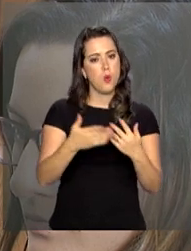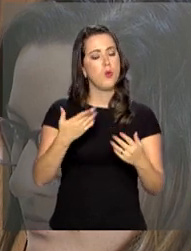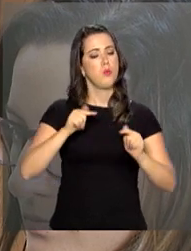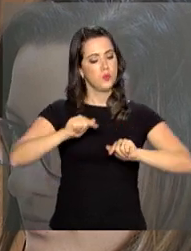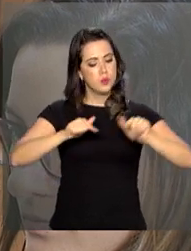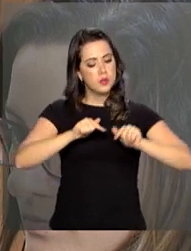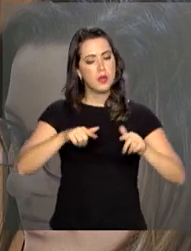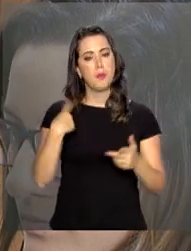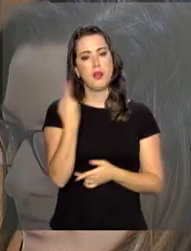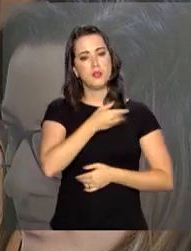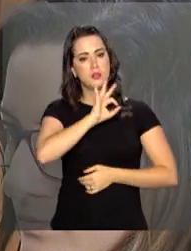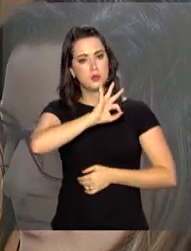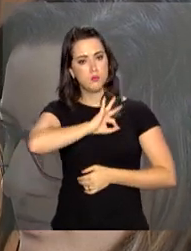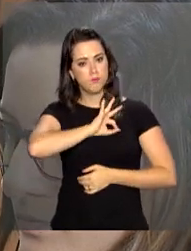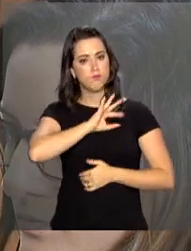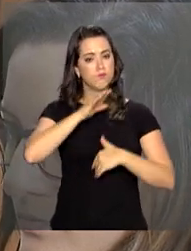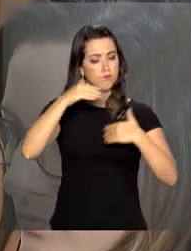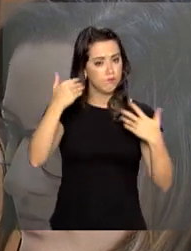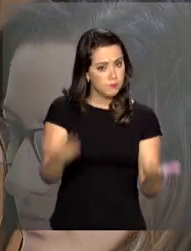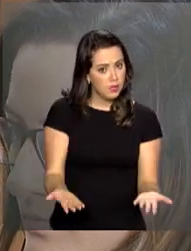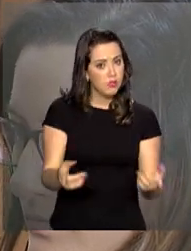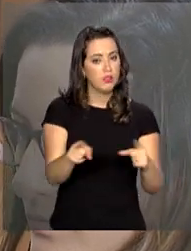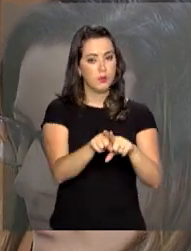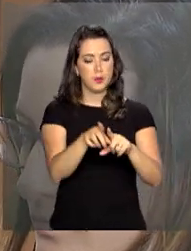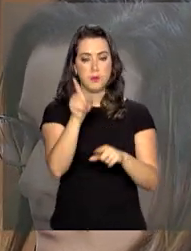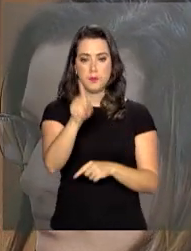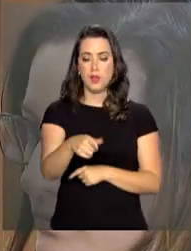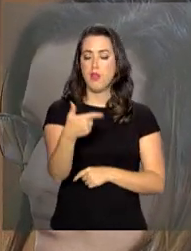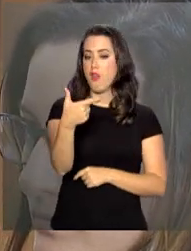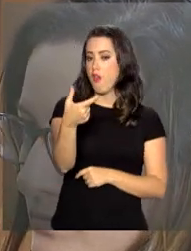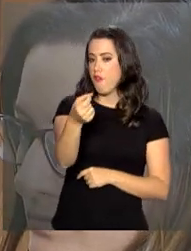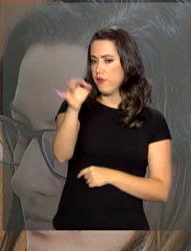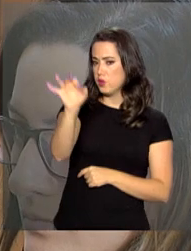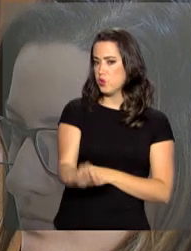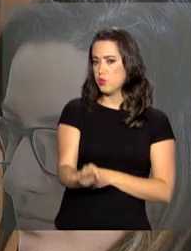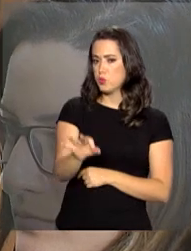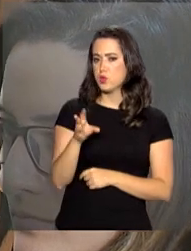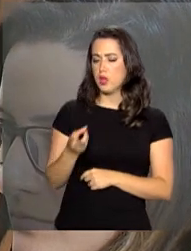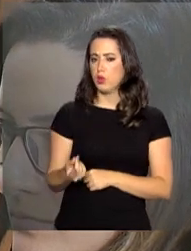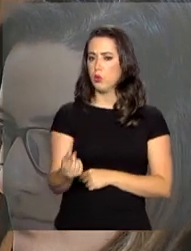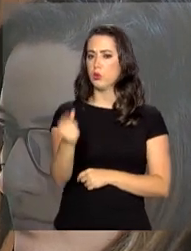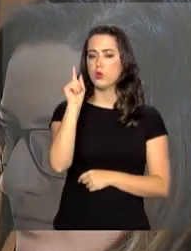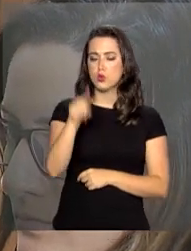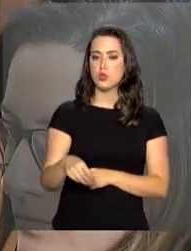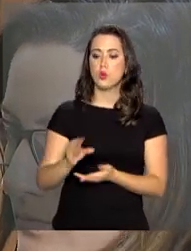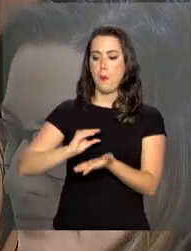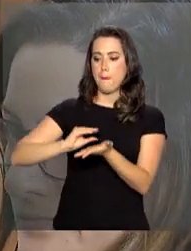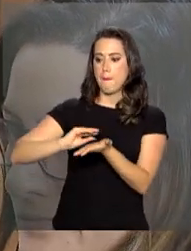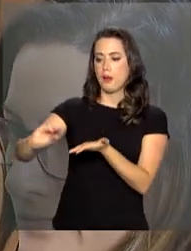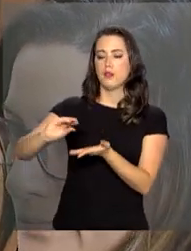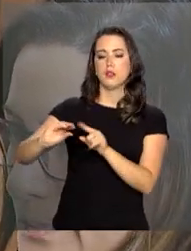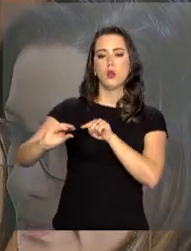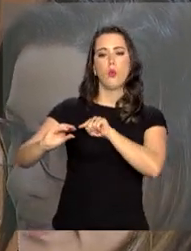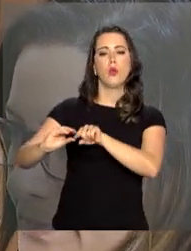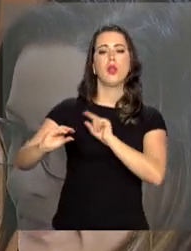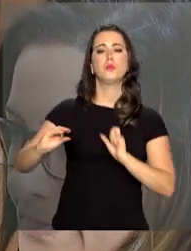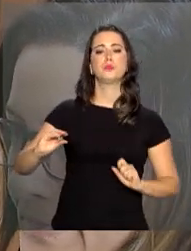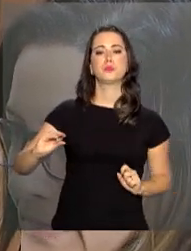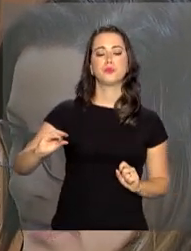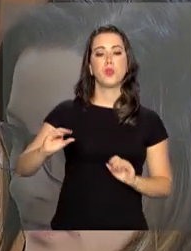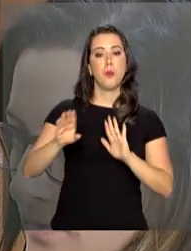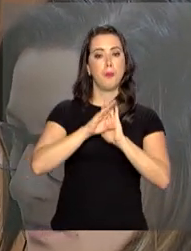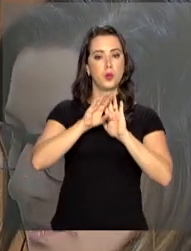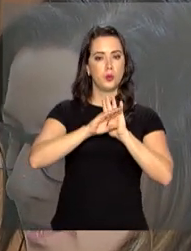operacional das nossas polícias. E, além disso, 20% desses recursos vão ser destinados a